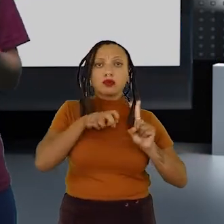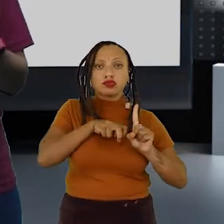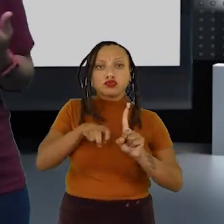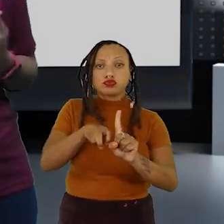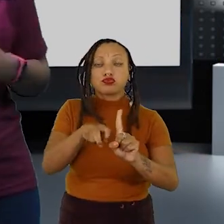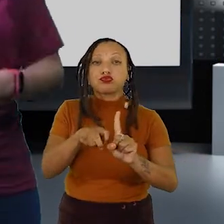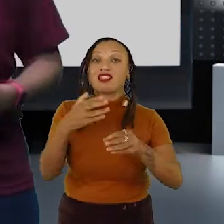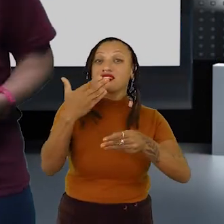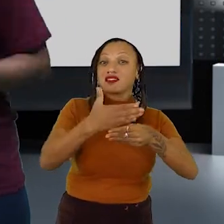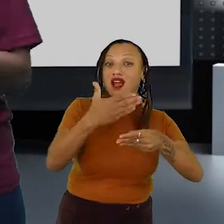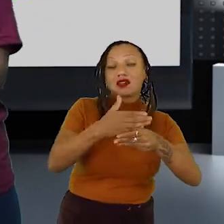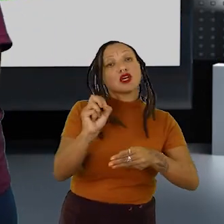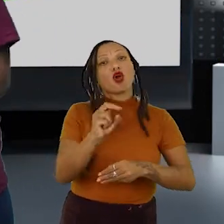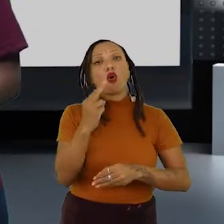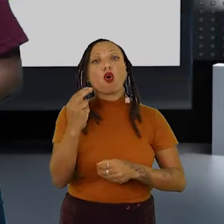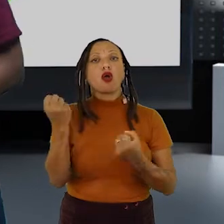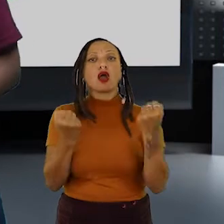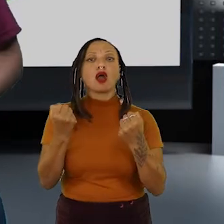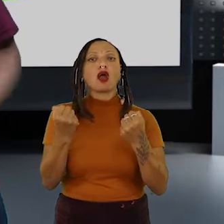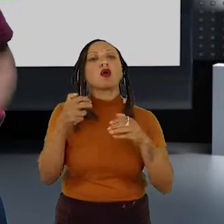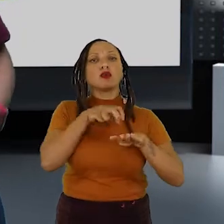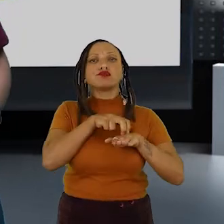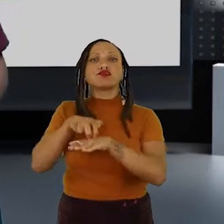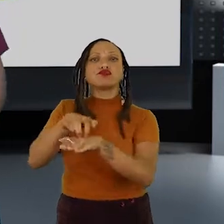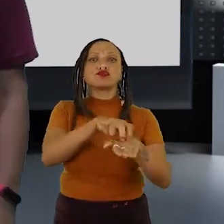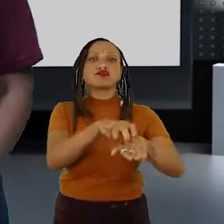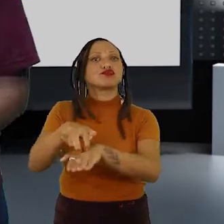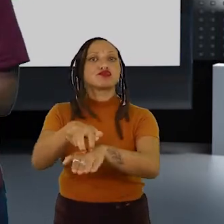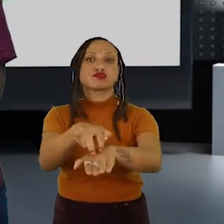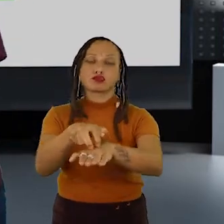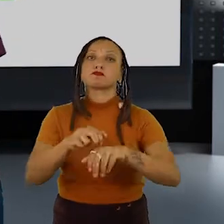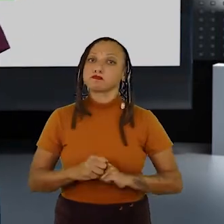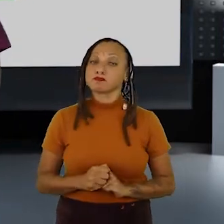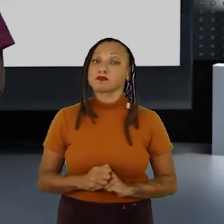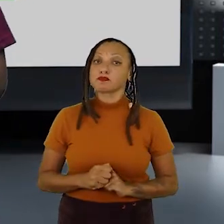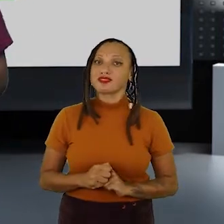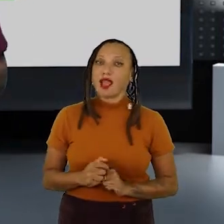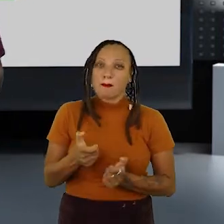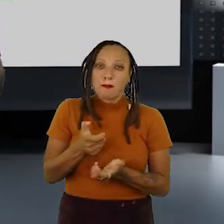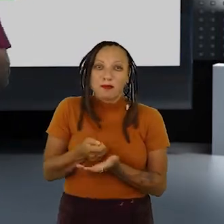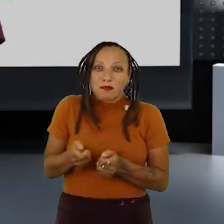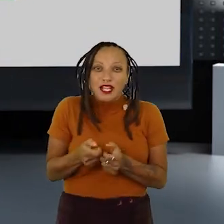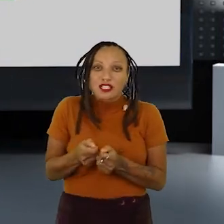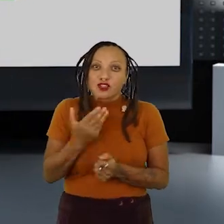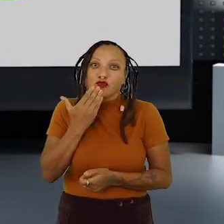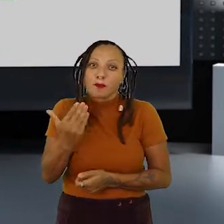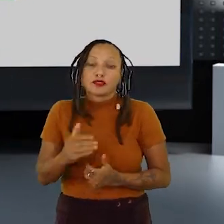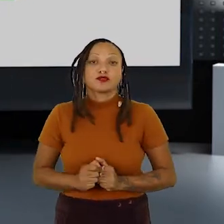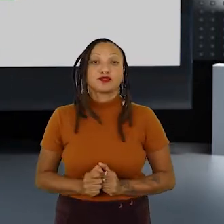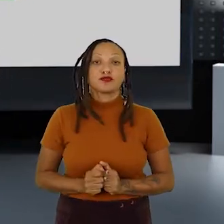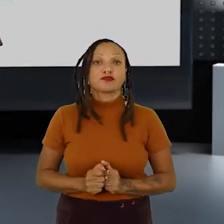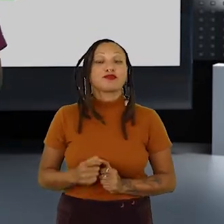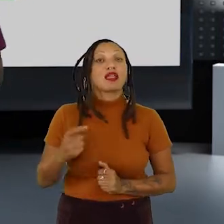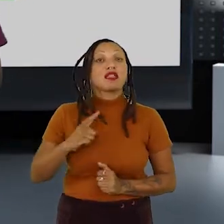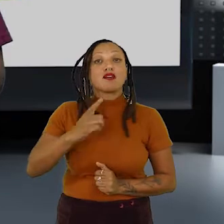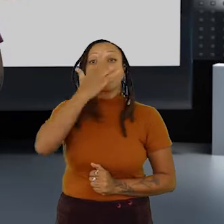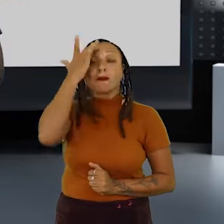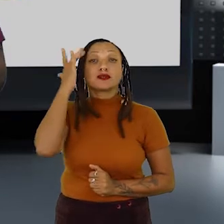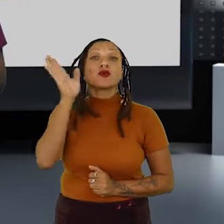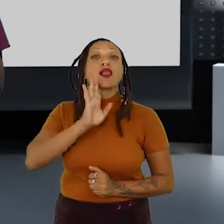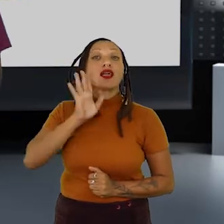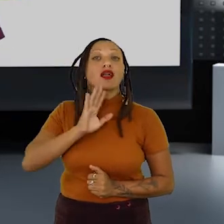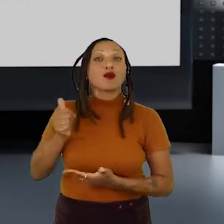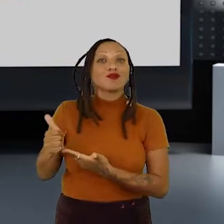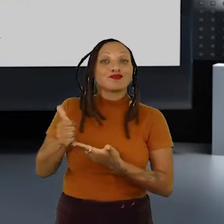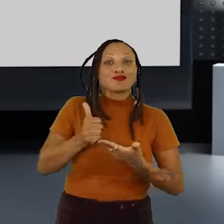Guias em táxi e também em transportes de aplicativos, né? Recentemente, a gente recebeu uma visita muito legal de uma